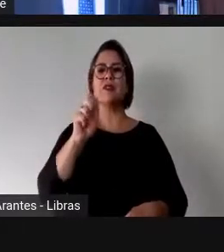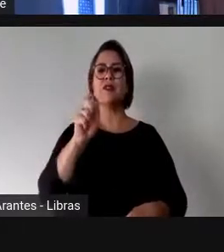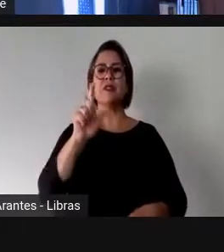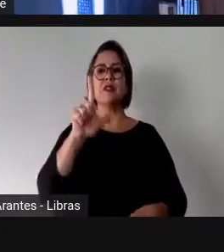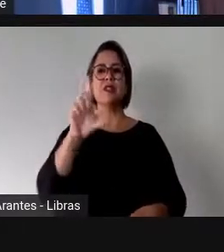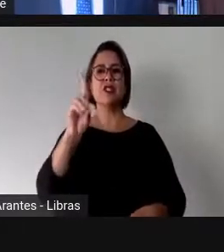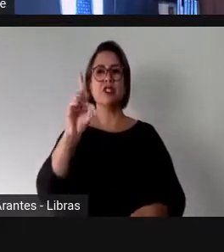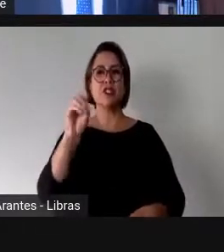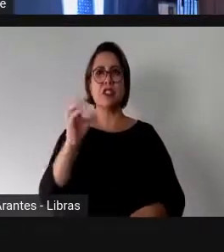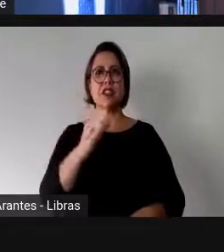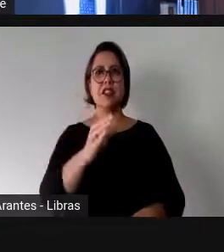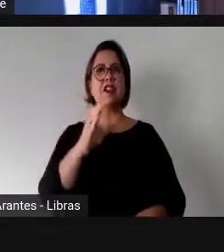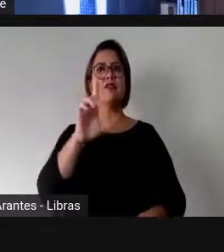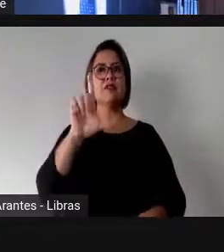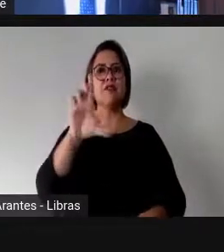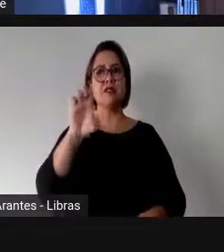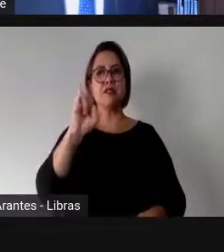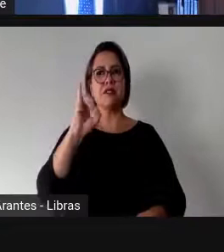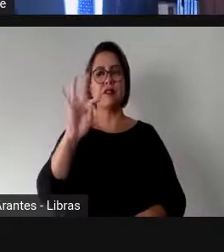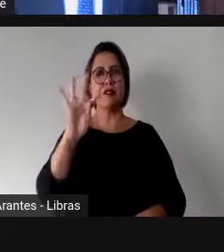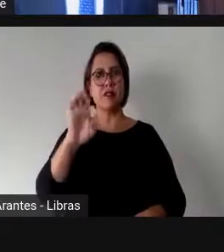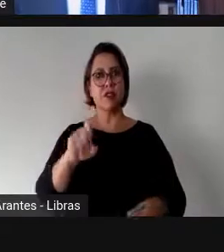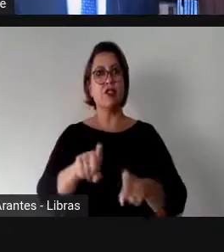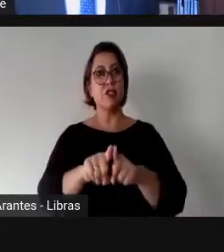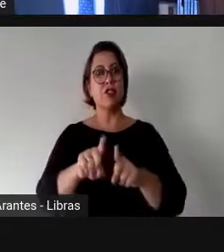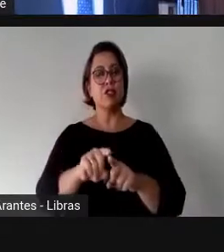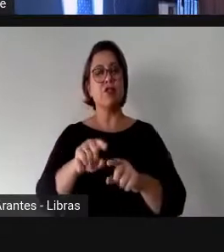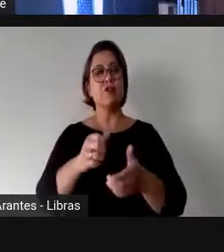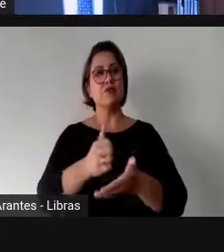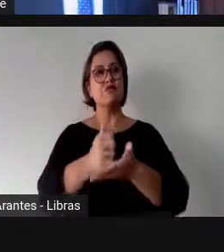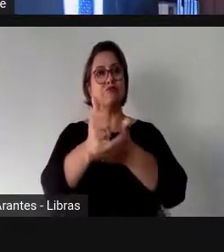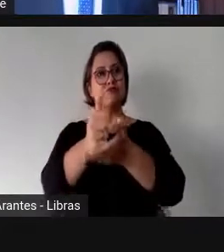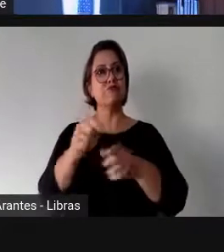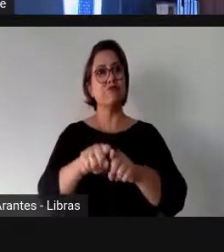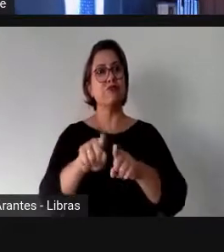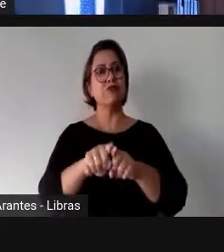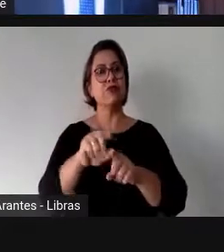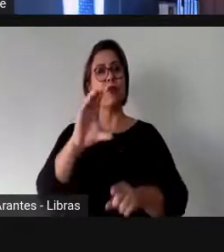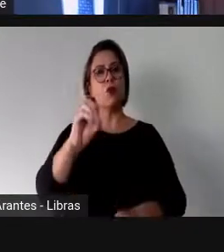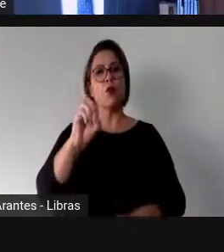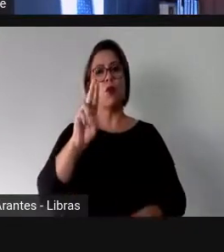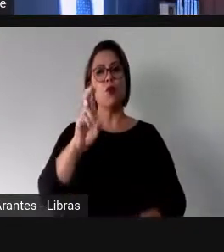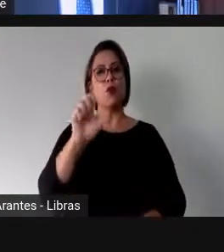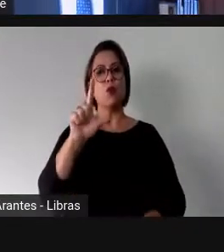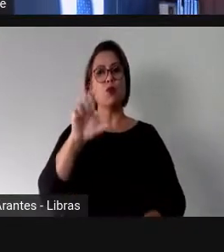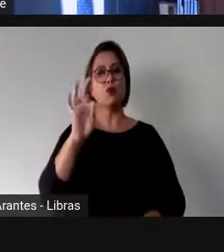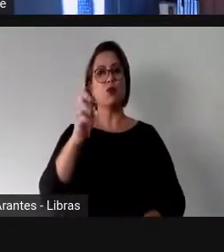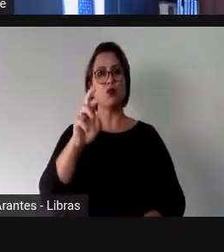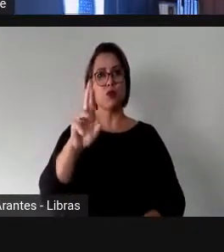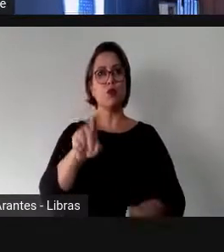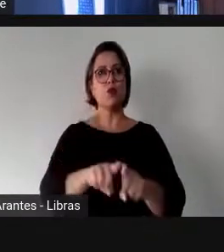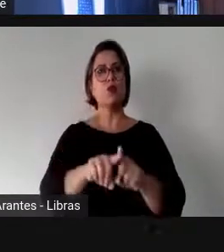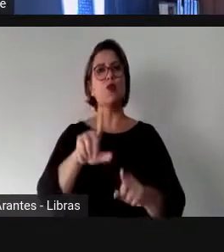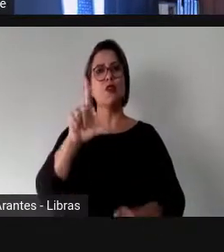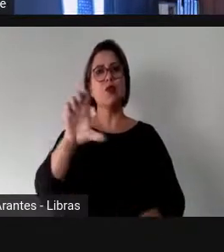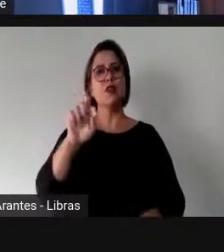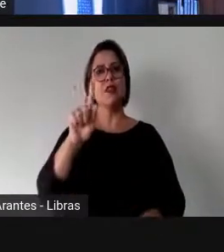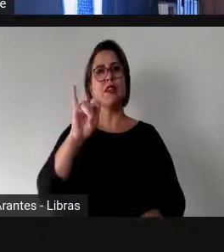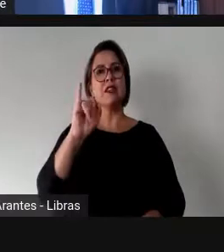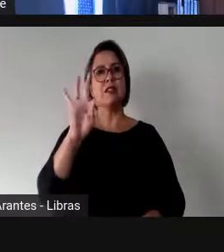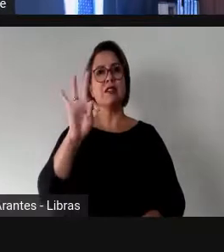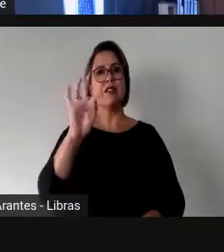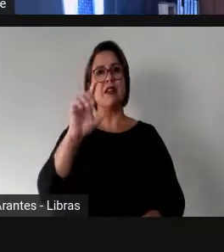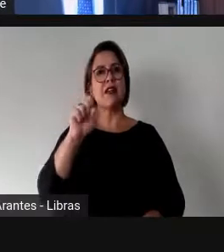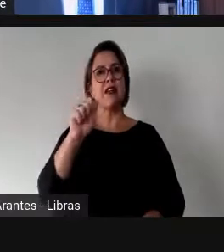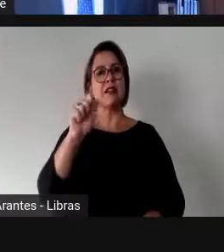dos Deputados, consultor legislativo da Câmara dos Deputados. Este evento é organizado, esta jornada é